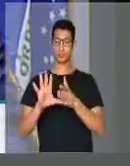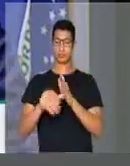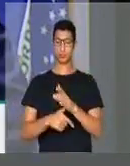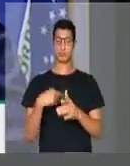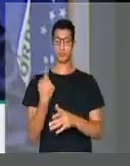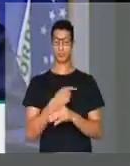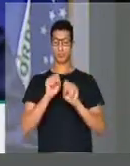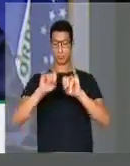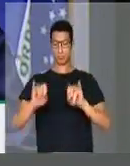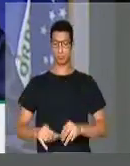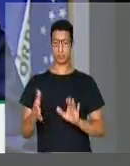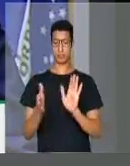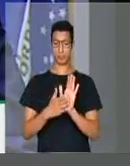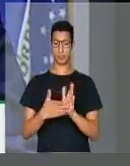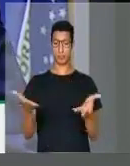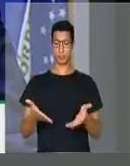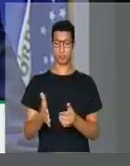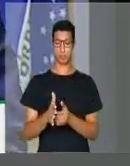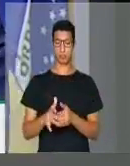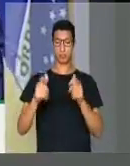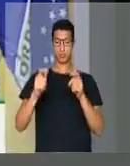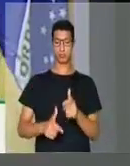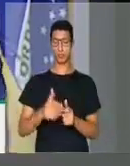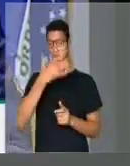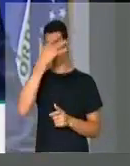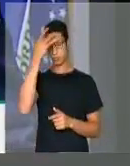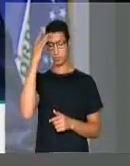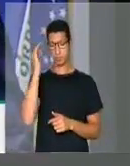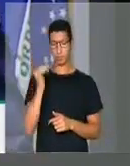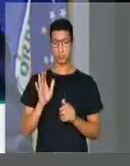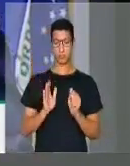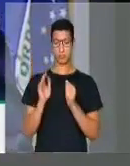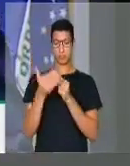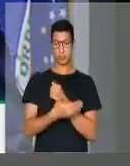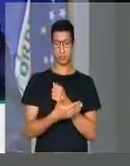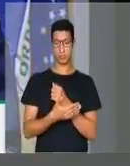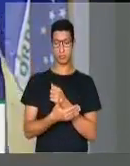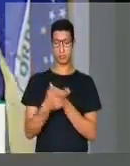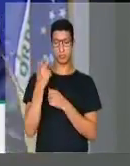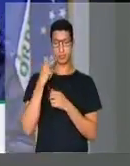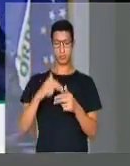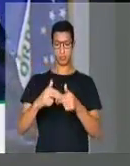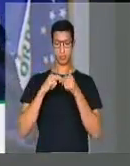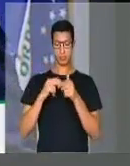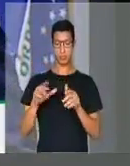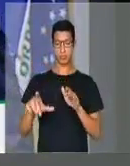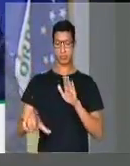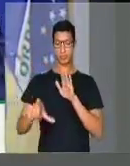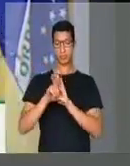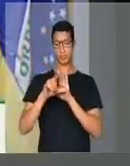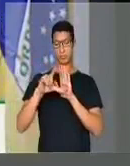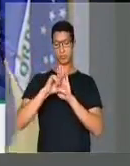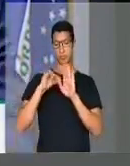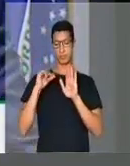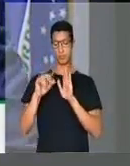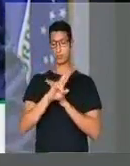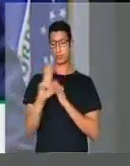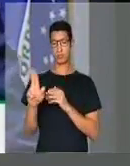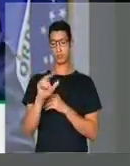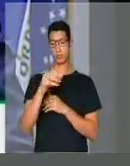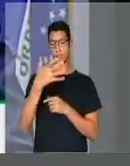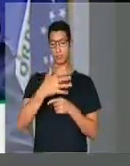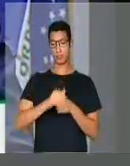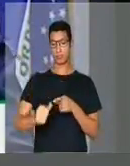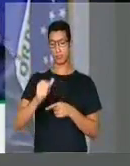corruptos é o nosso sistema atual proporcional, aonde candidatos se escondem atrás das legendas e atrás dos chamados